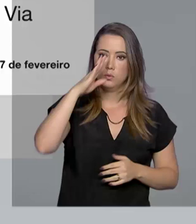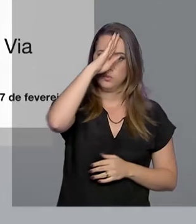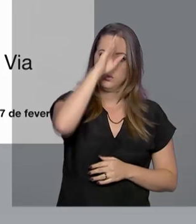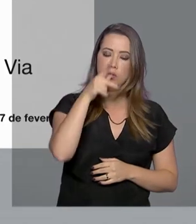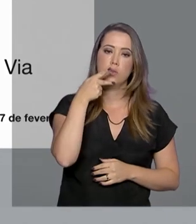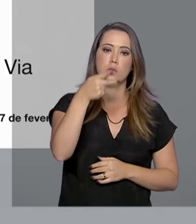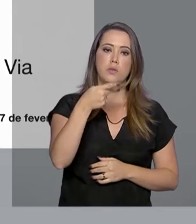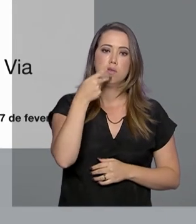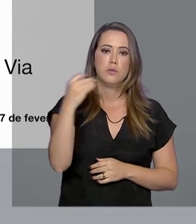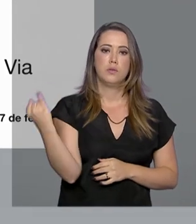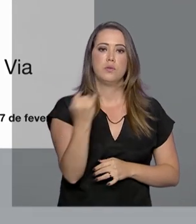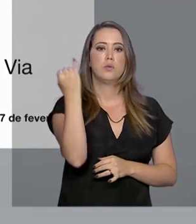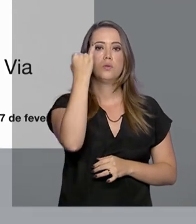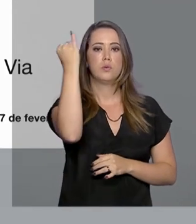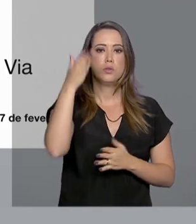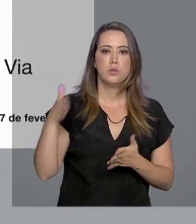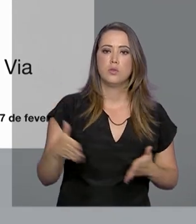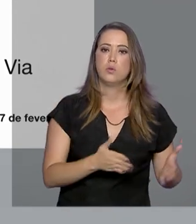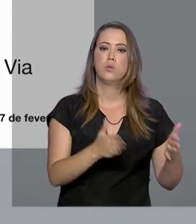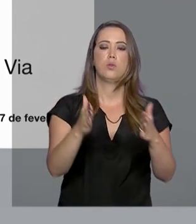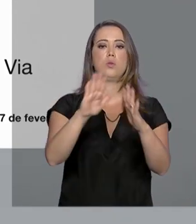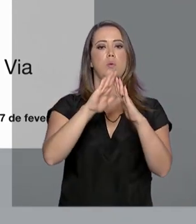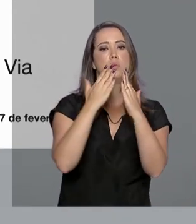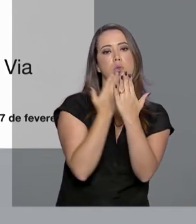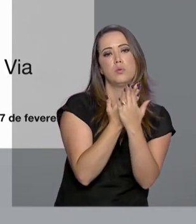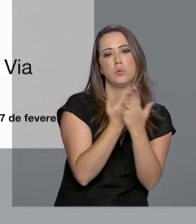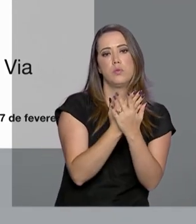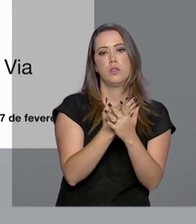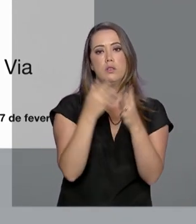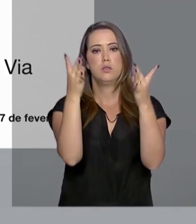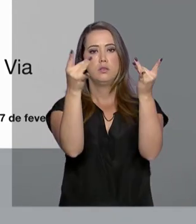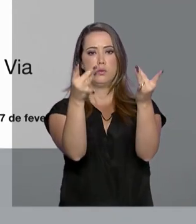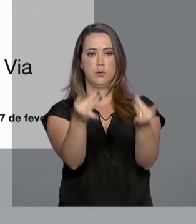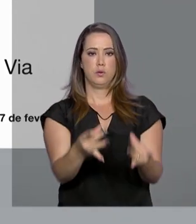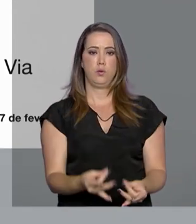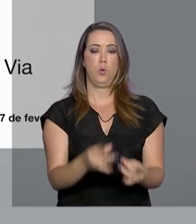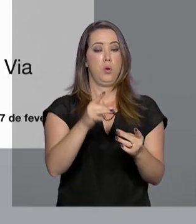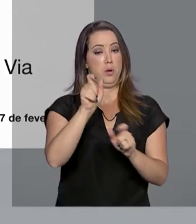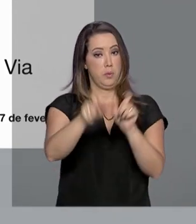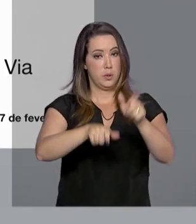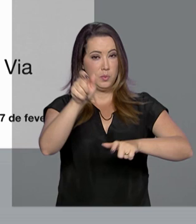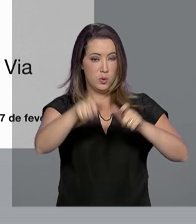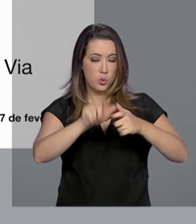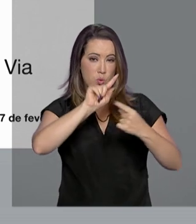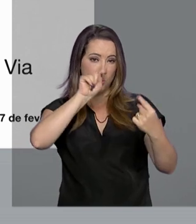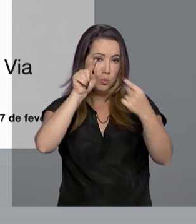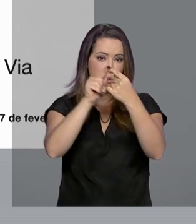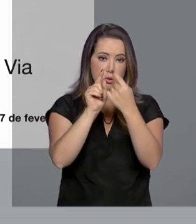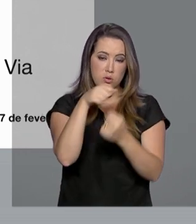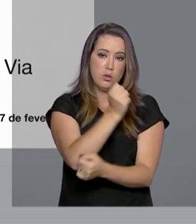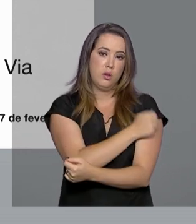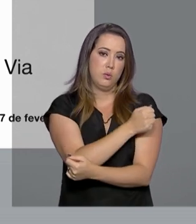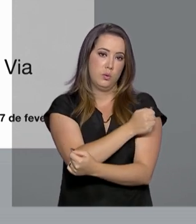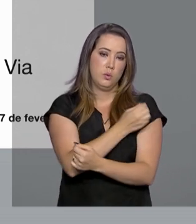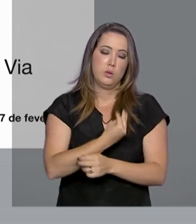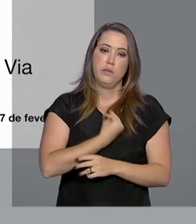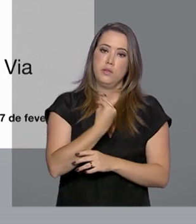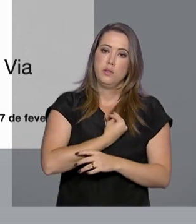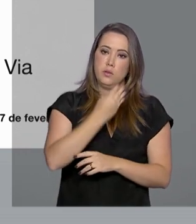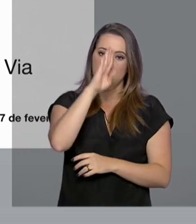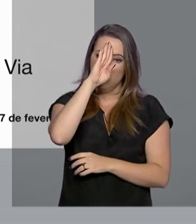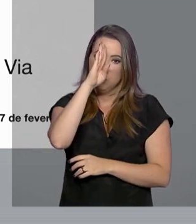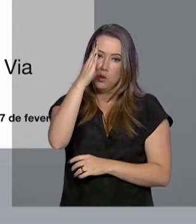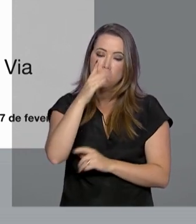presidente Jair Bolsonaro comentou a importância do Caminho da Escola. Ele destacou que o público-alvo são estudantes que vivem